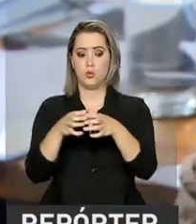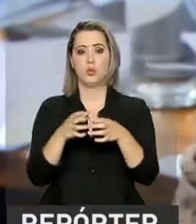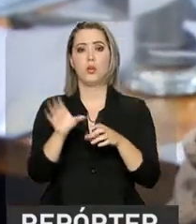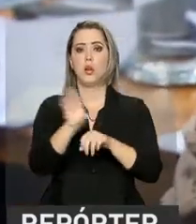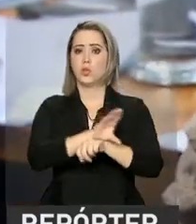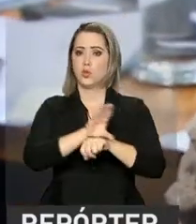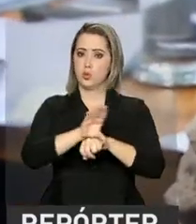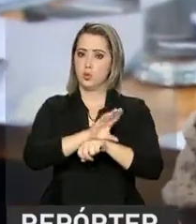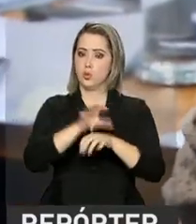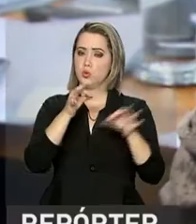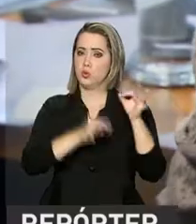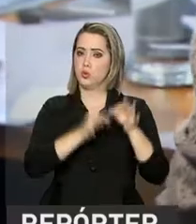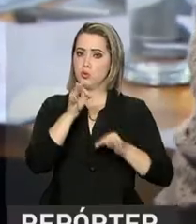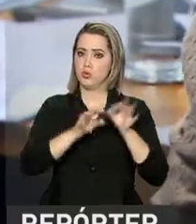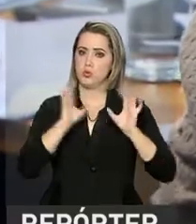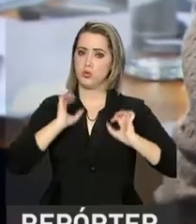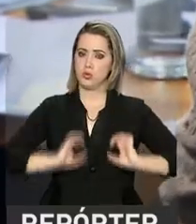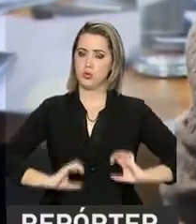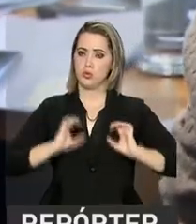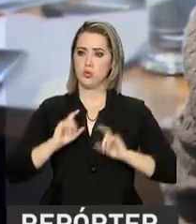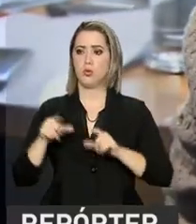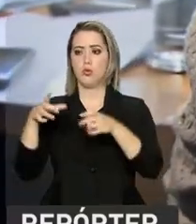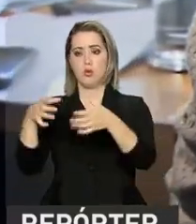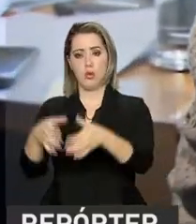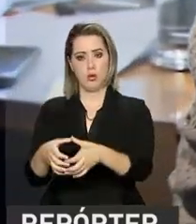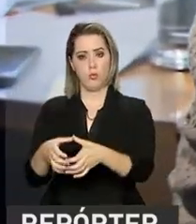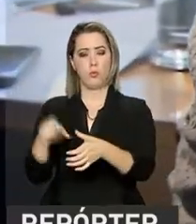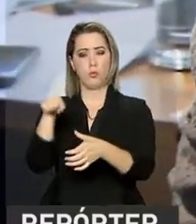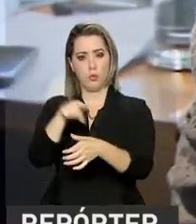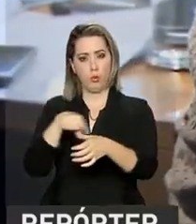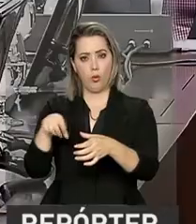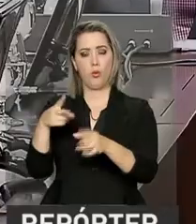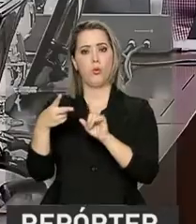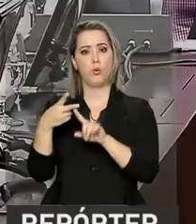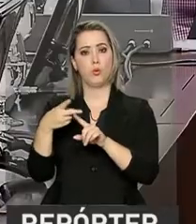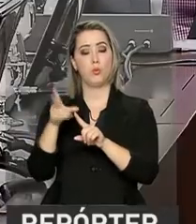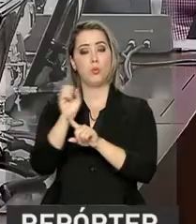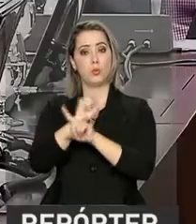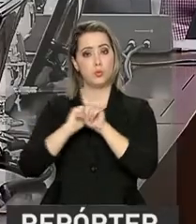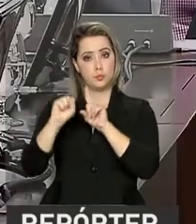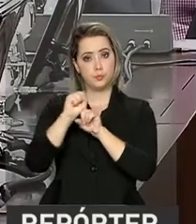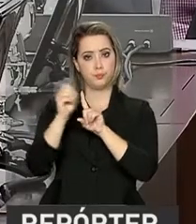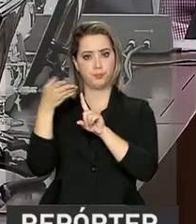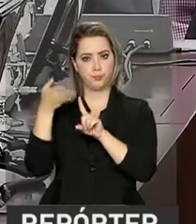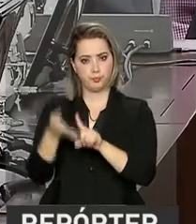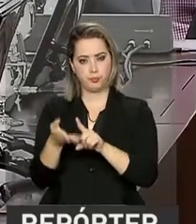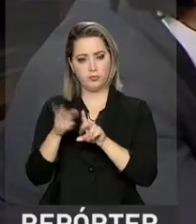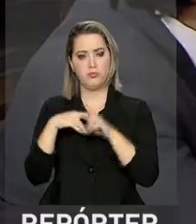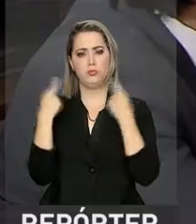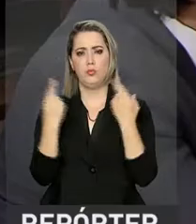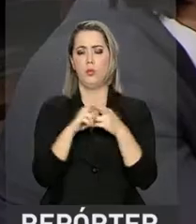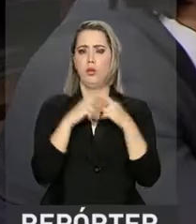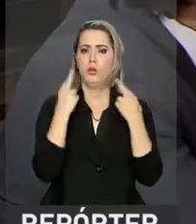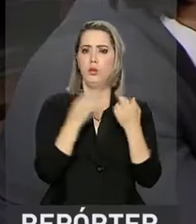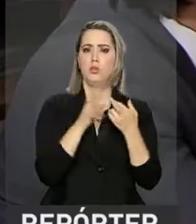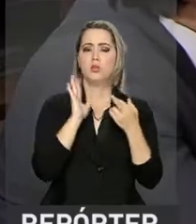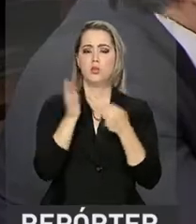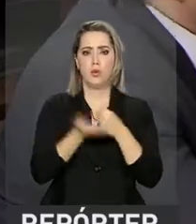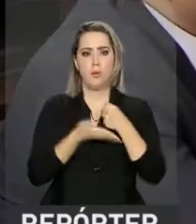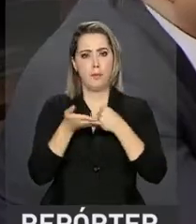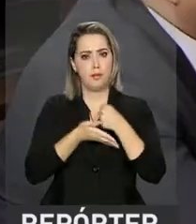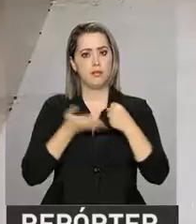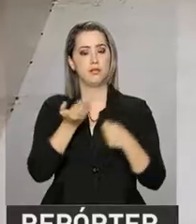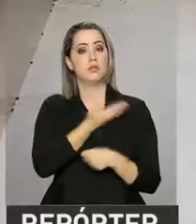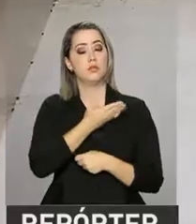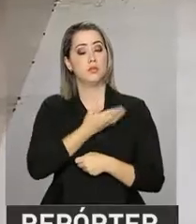Constituição, Justiça e Cidadania e a Comissão de Assuntos Sociais. O governo tem feito reuniões com a base aliada